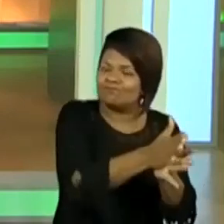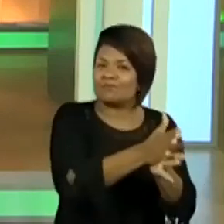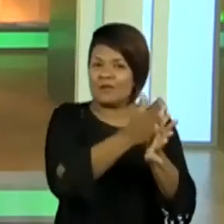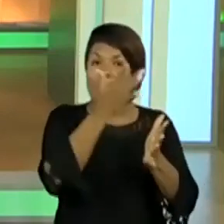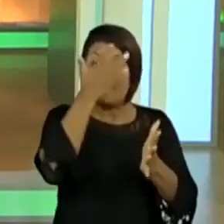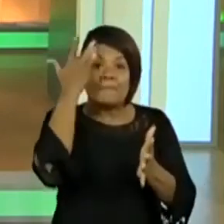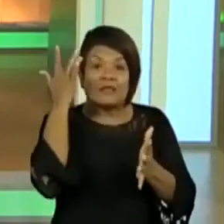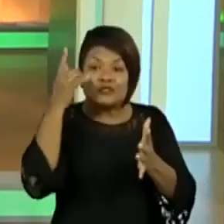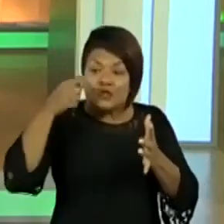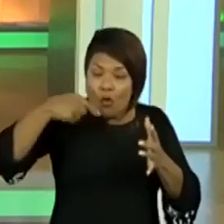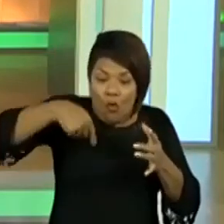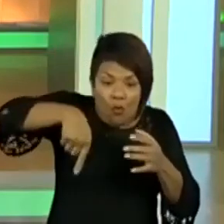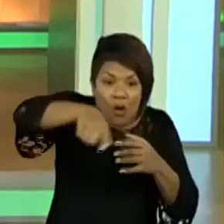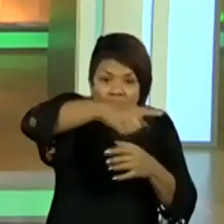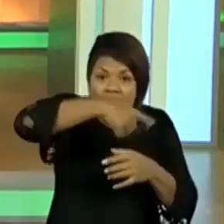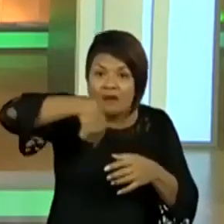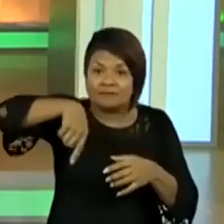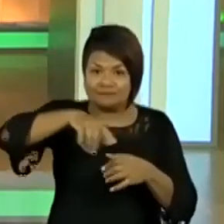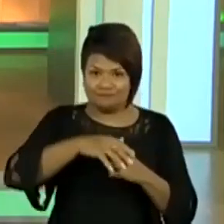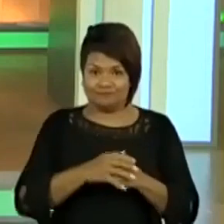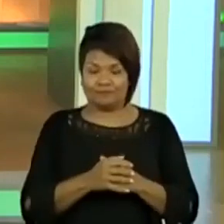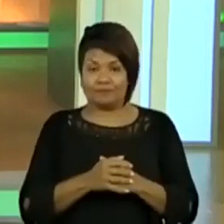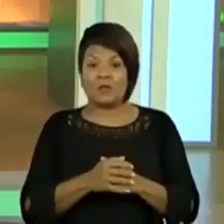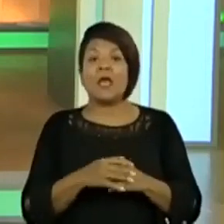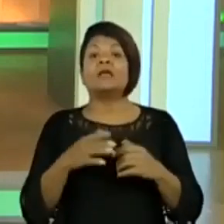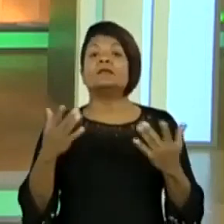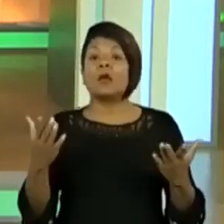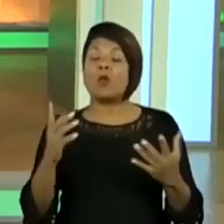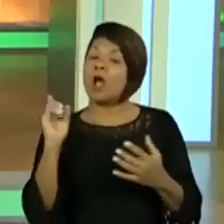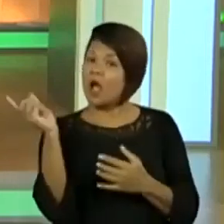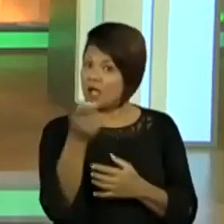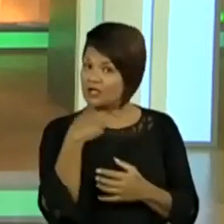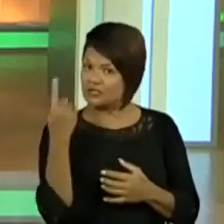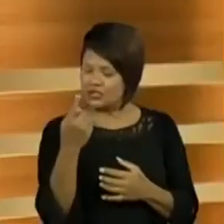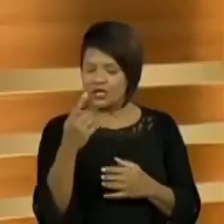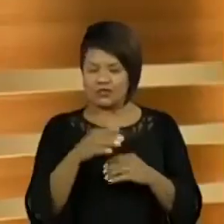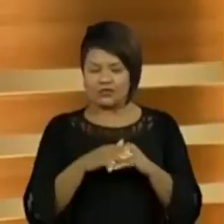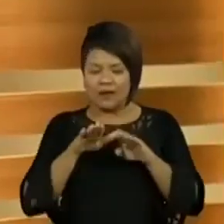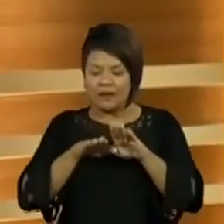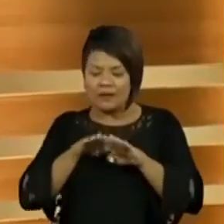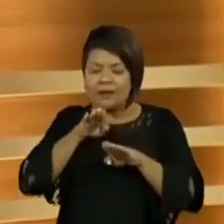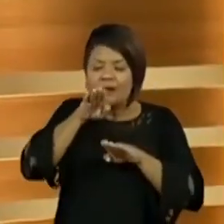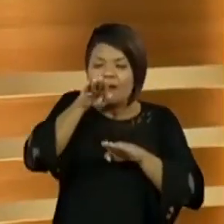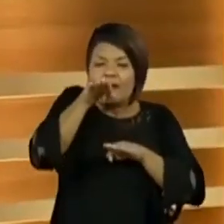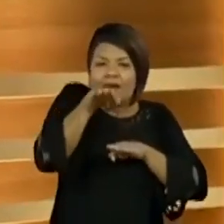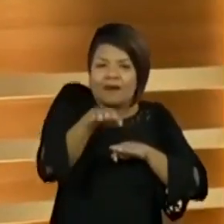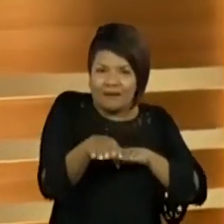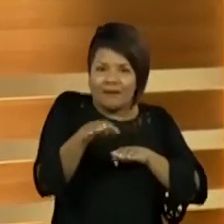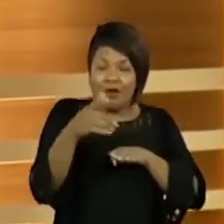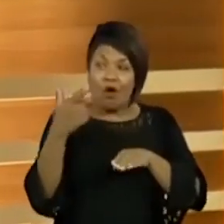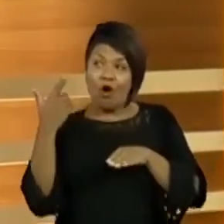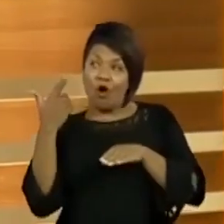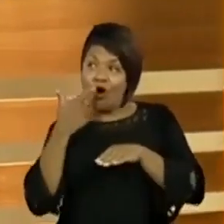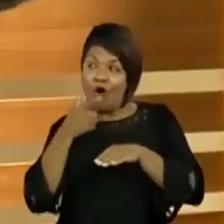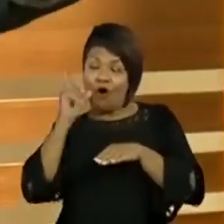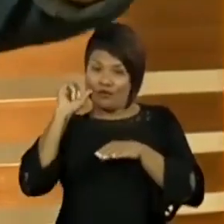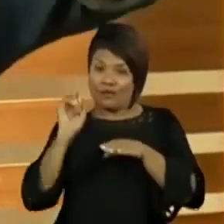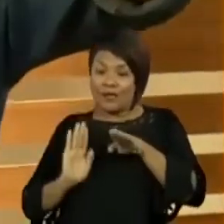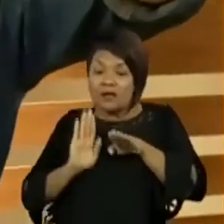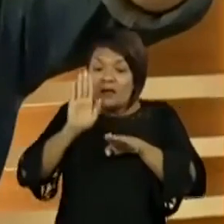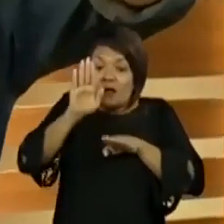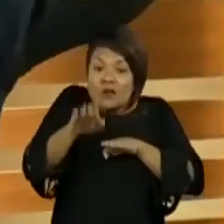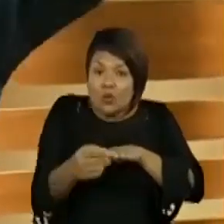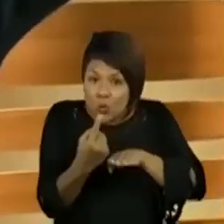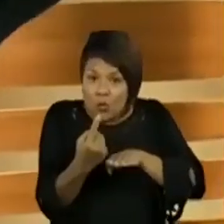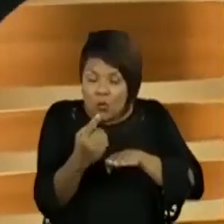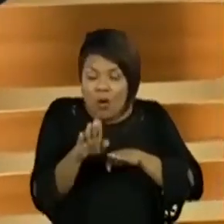vamos, digamos, dar um passo dois. Vamos passar de fase, afinal, eu tenho aqui nesta sala agora